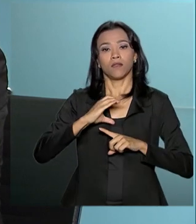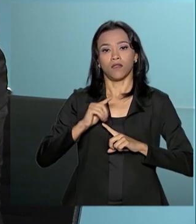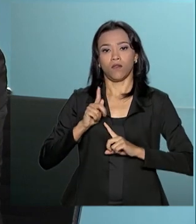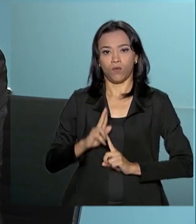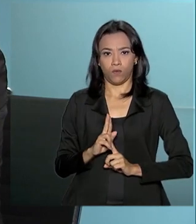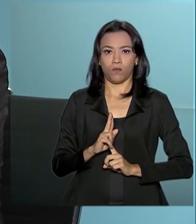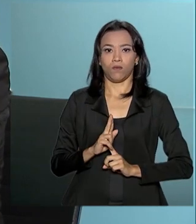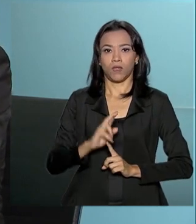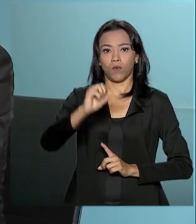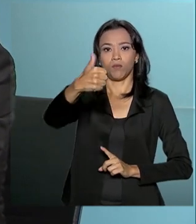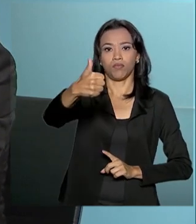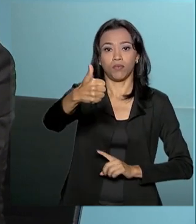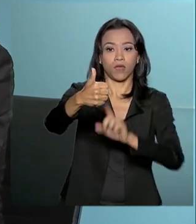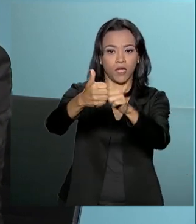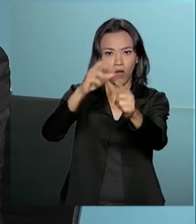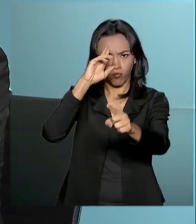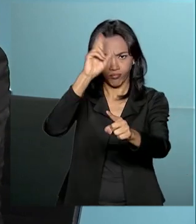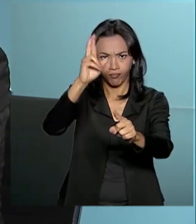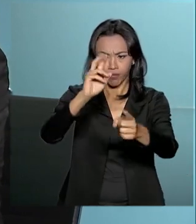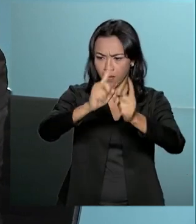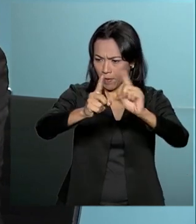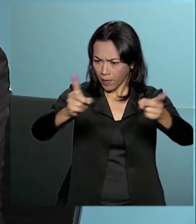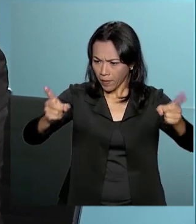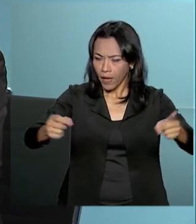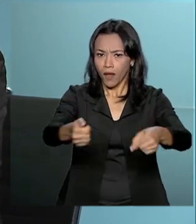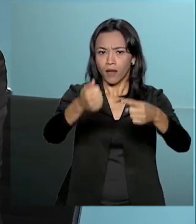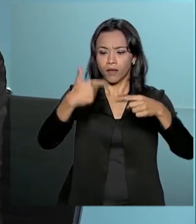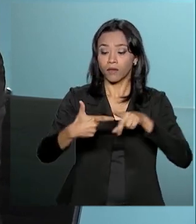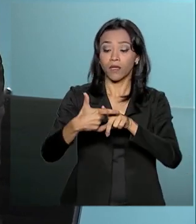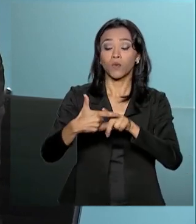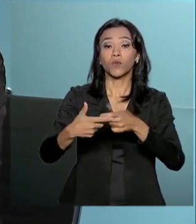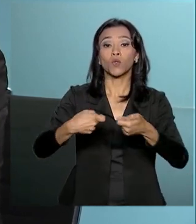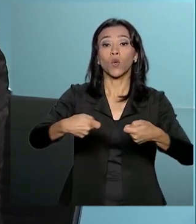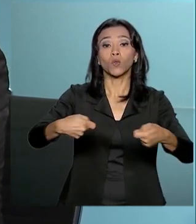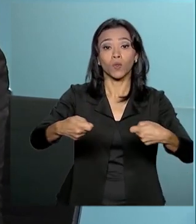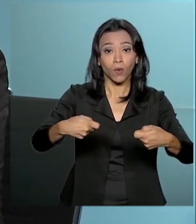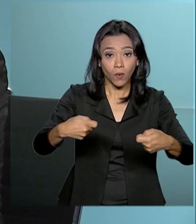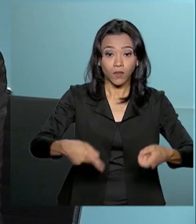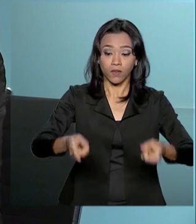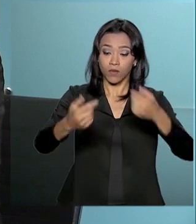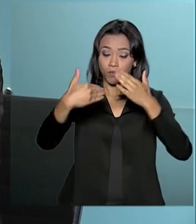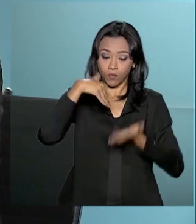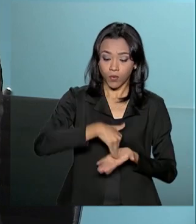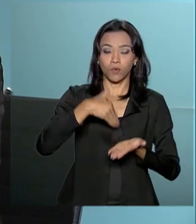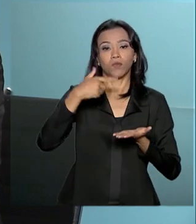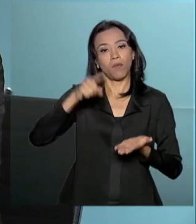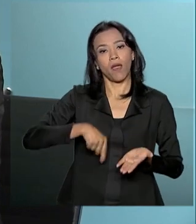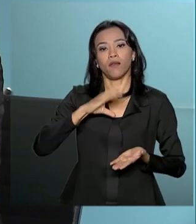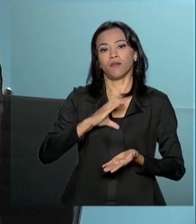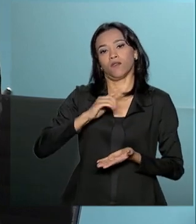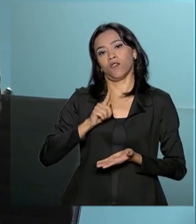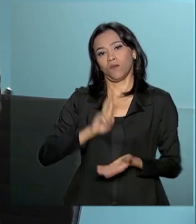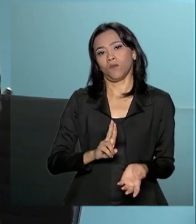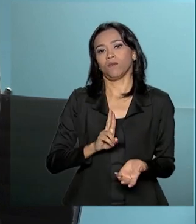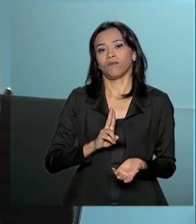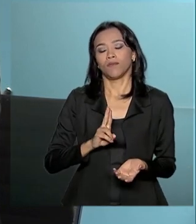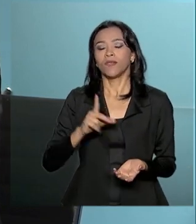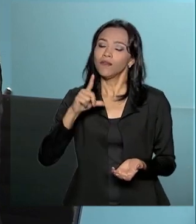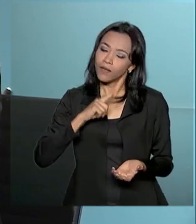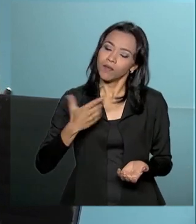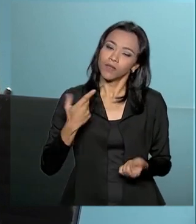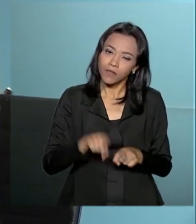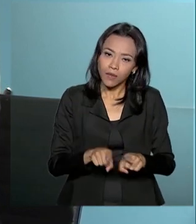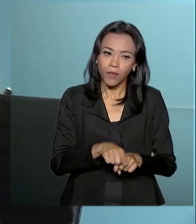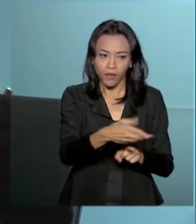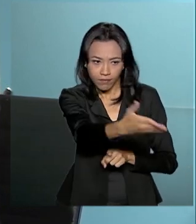linha inicial o próprio gestor, temos depois os controles intermediários que existem no órgão e depois vem a CGU. E, além disso, nós temos o cidadão